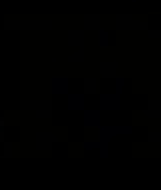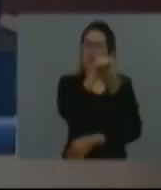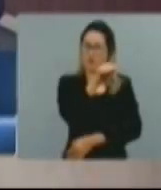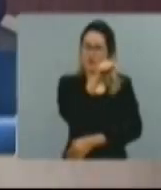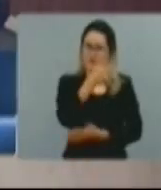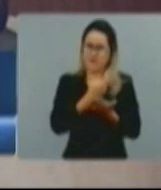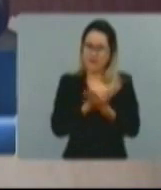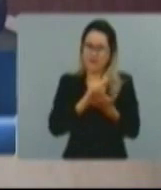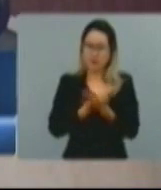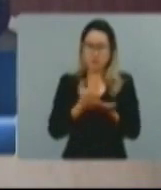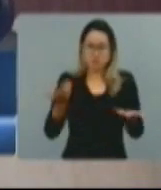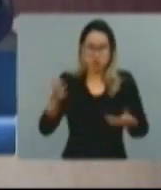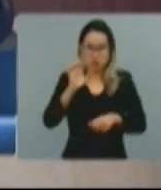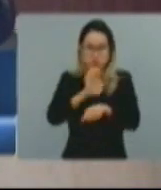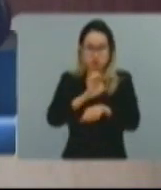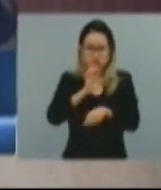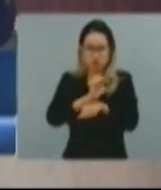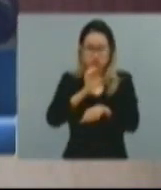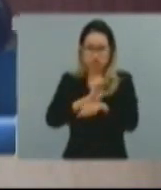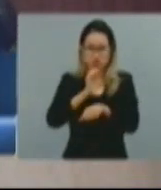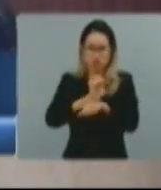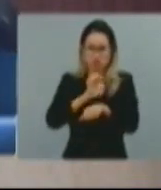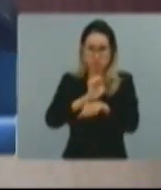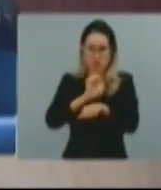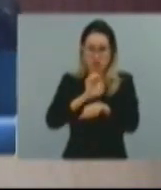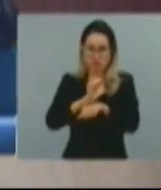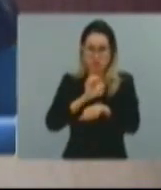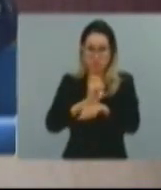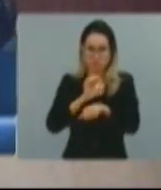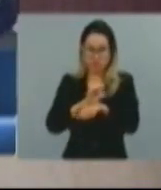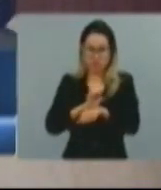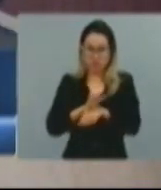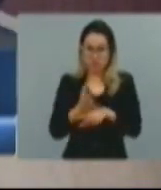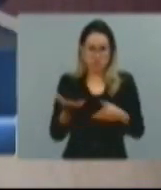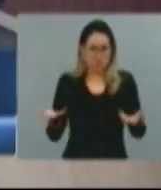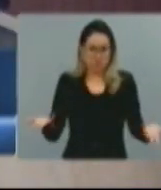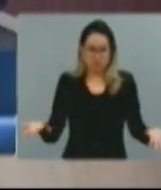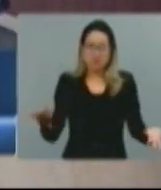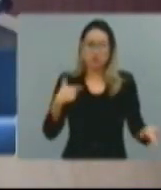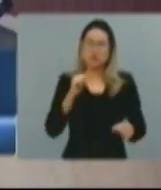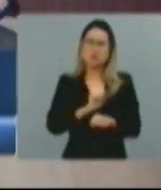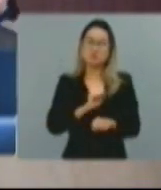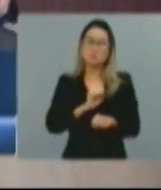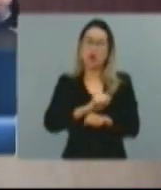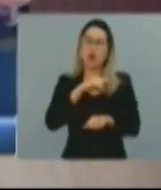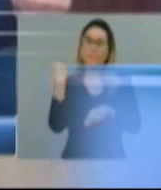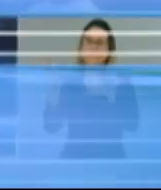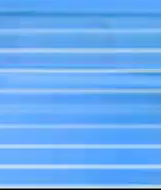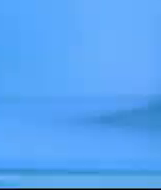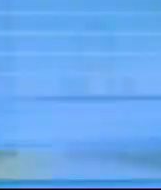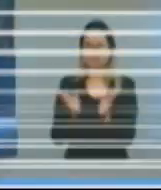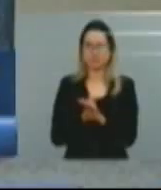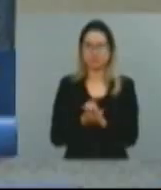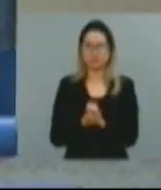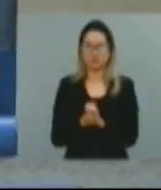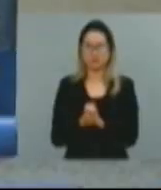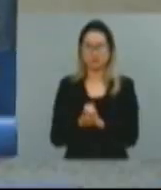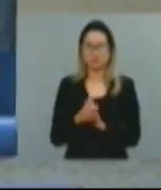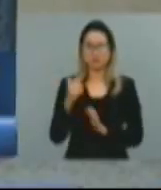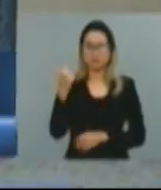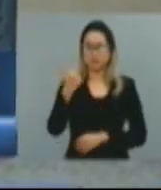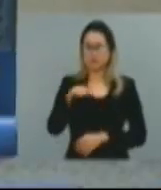O Estado está decretando a pena de morte dos que precisam do remédio e não tomam. Não